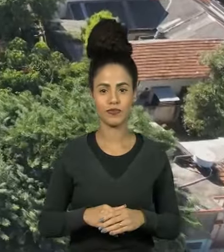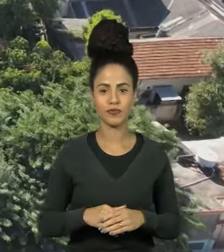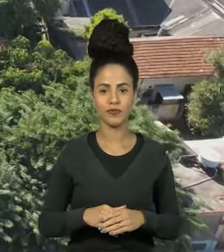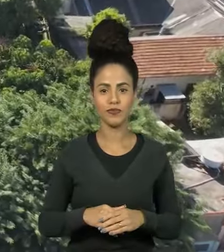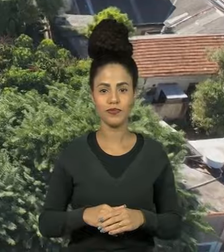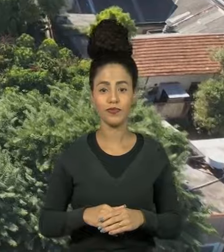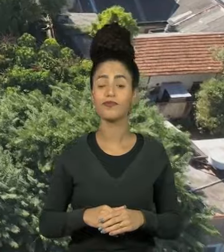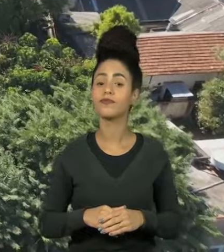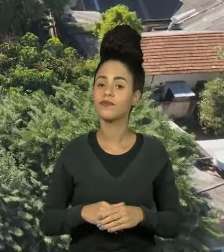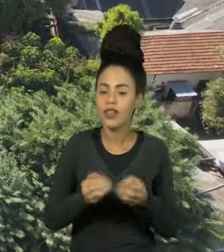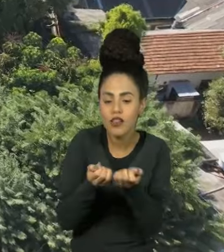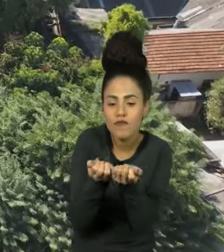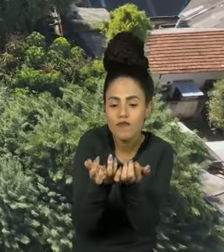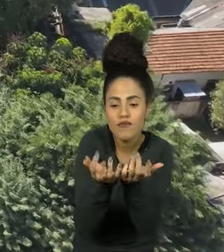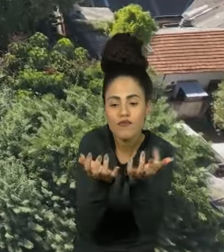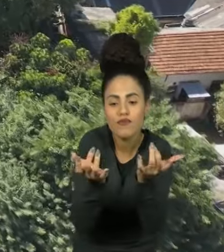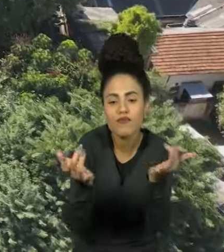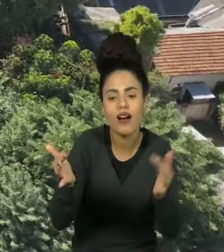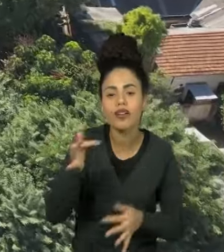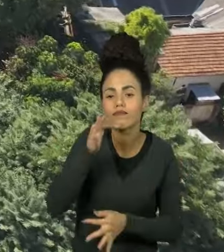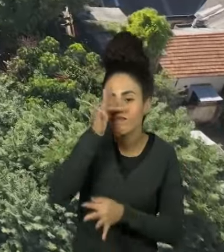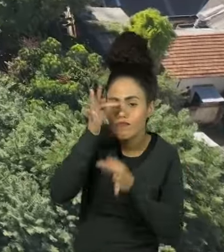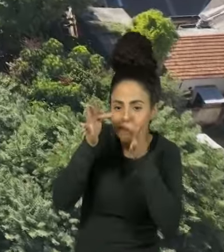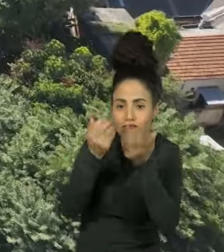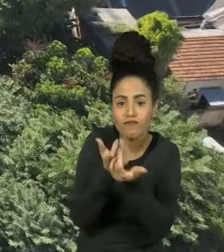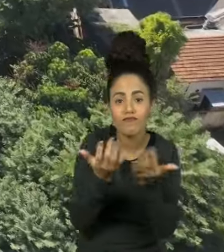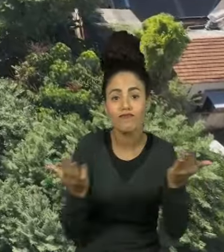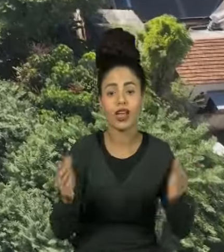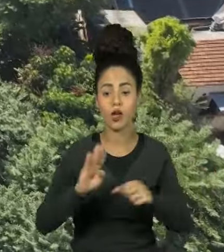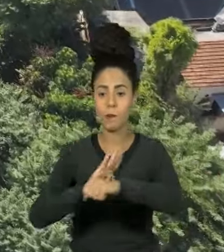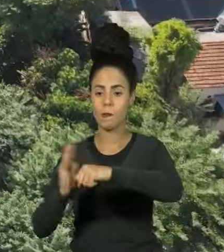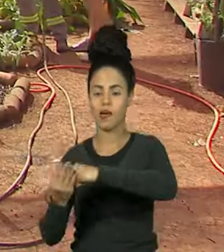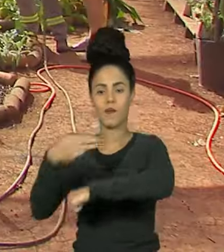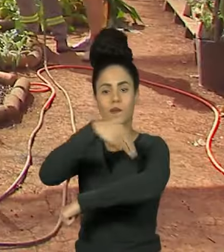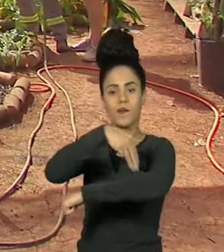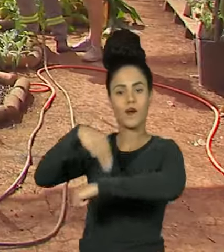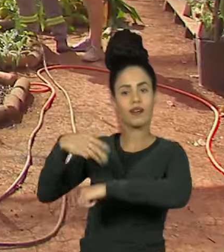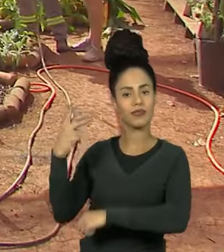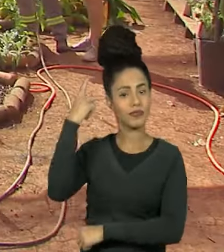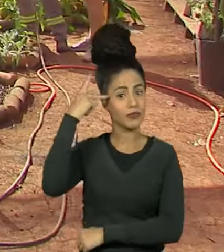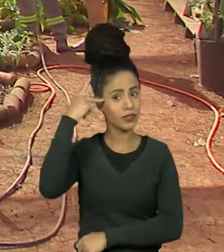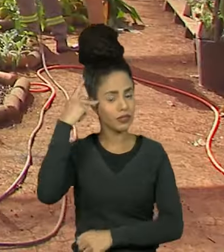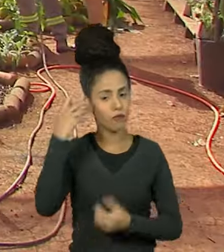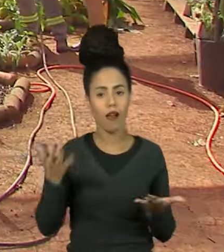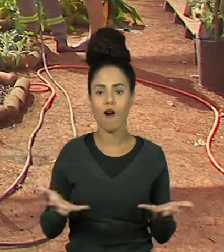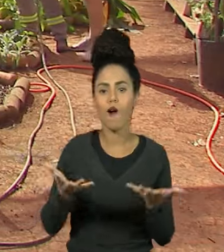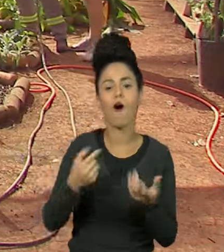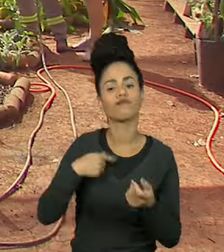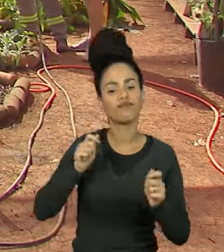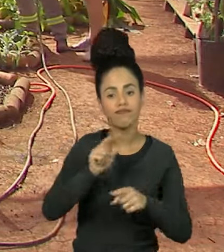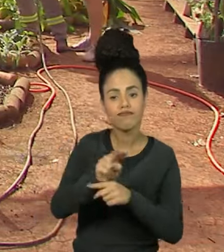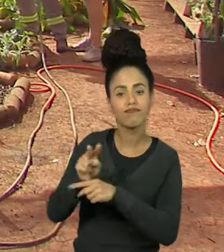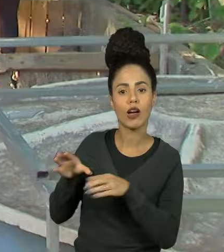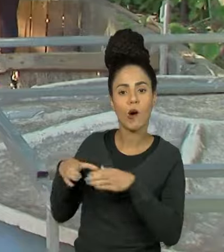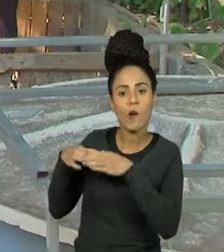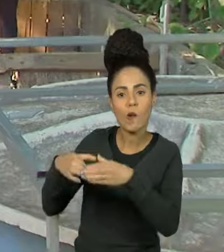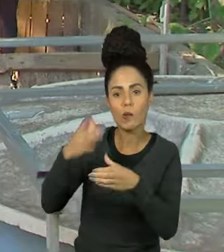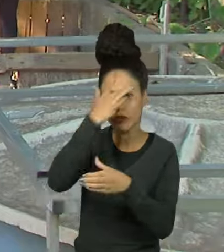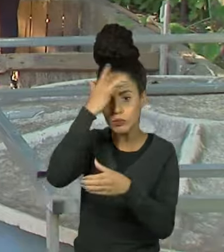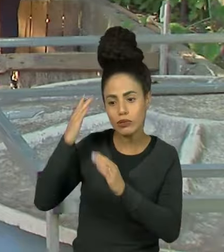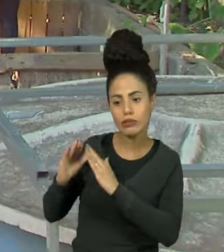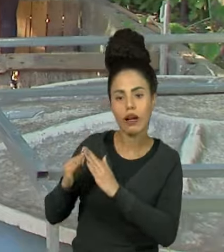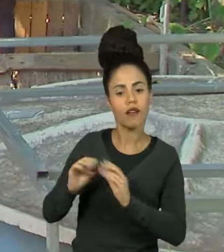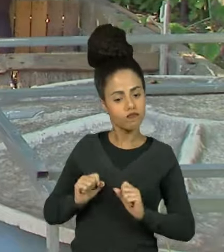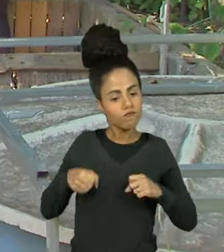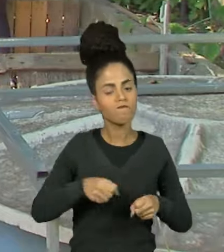A Horta das Flores, uma área verde no bairro da Moca, capital paulista, sobrevive graças à união de moradores e